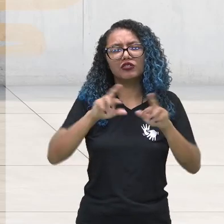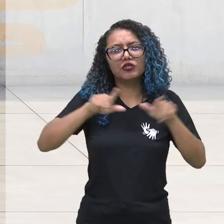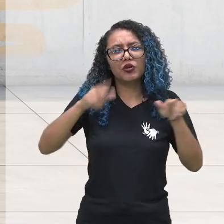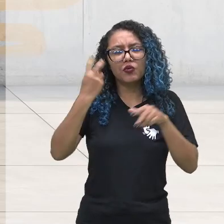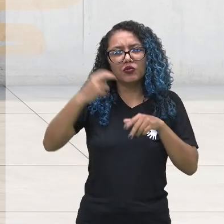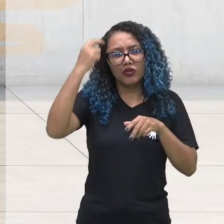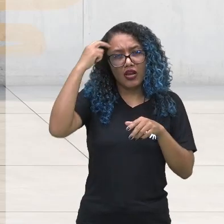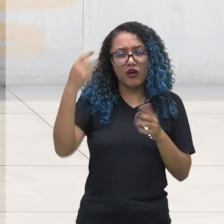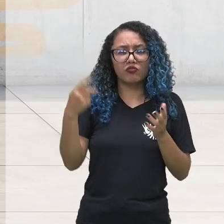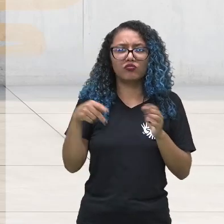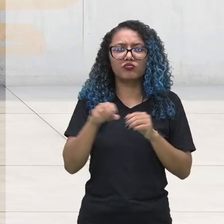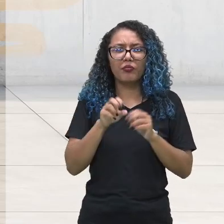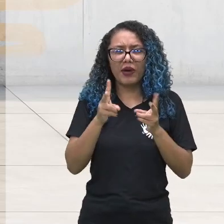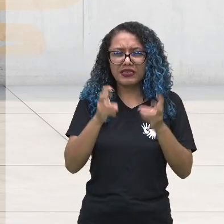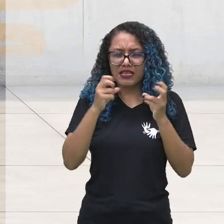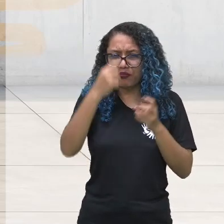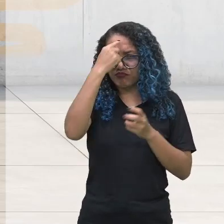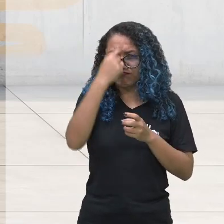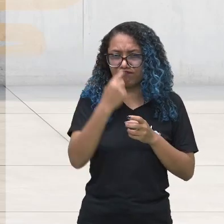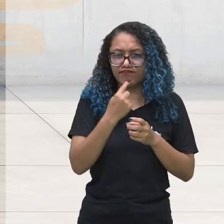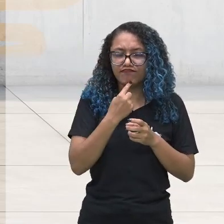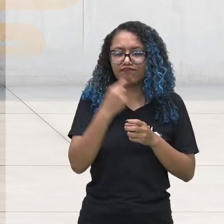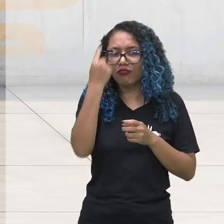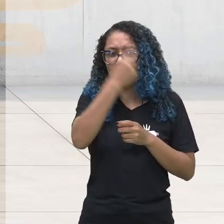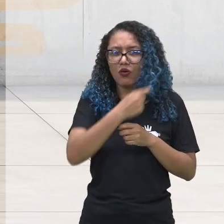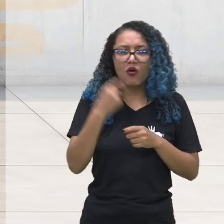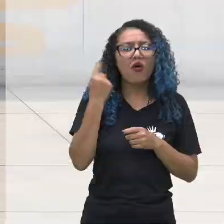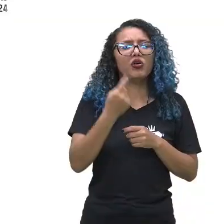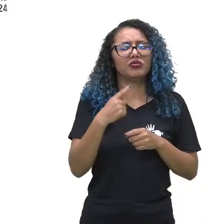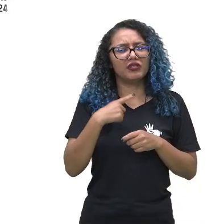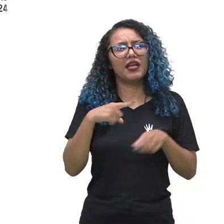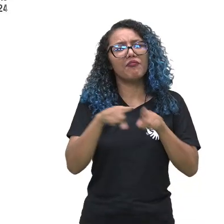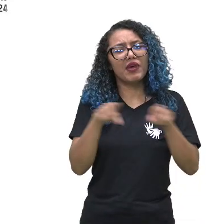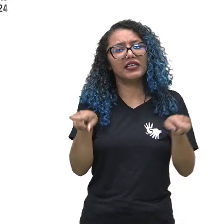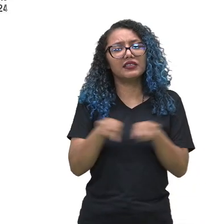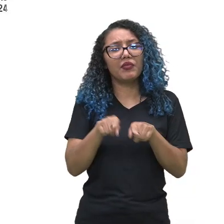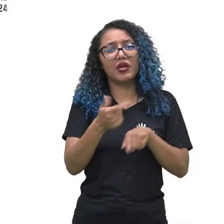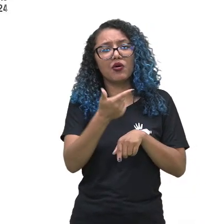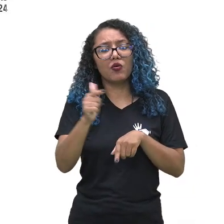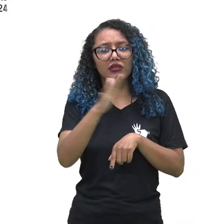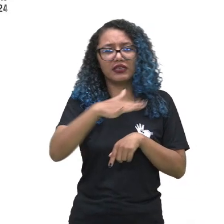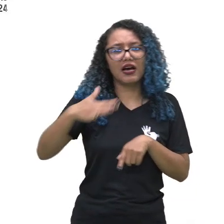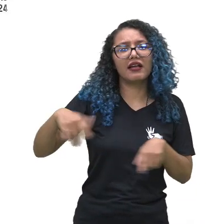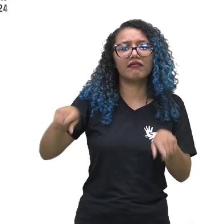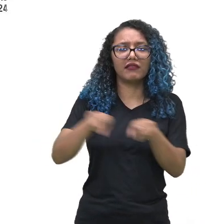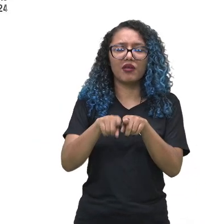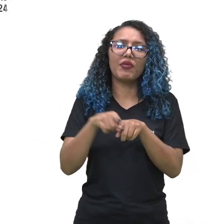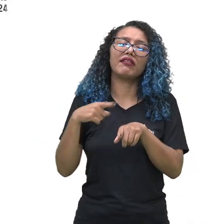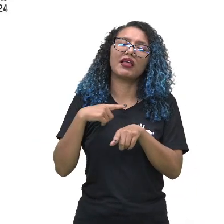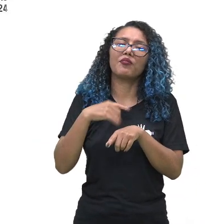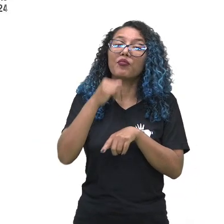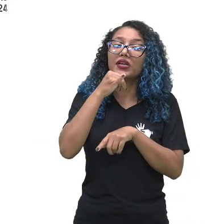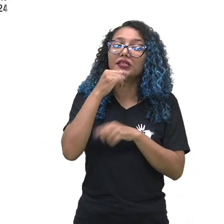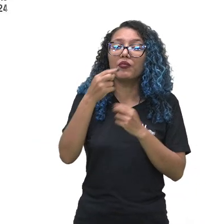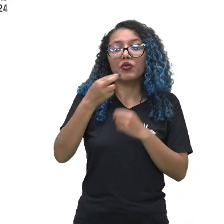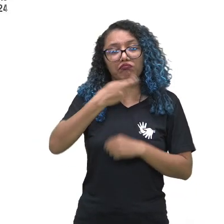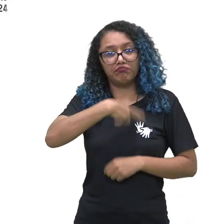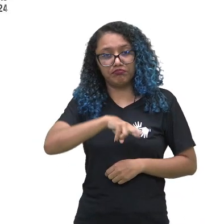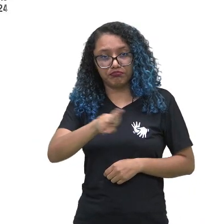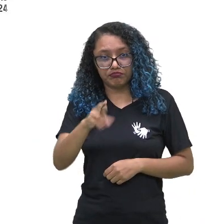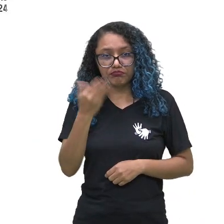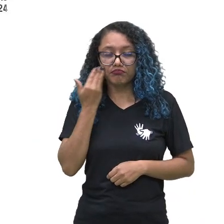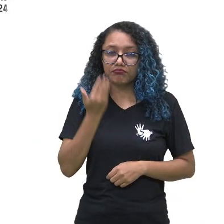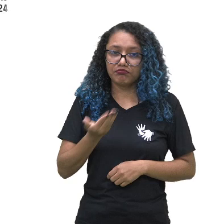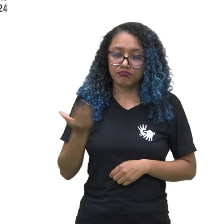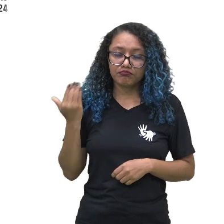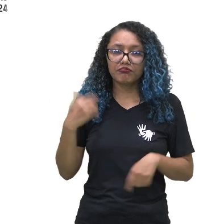está somente nos rostos, está também em outros campos da sociedade, como, por exemplo, a religião. A